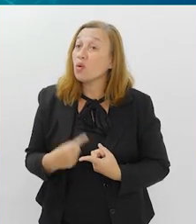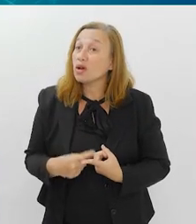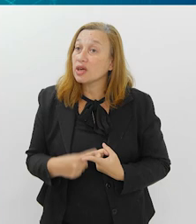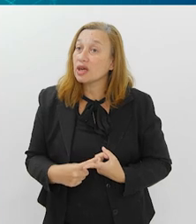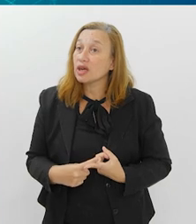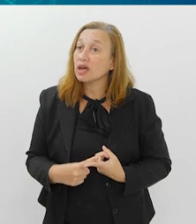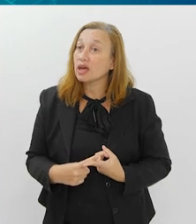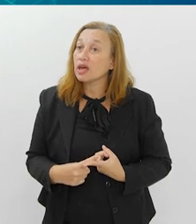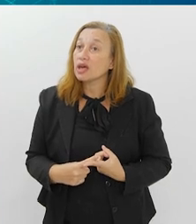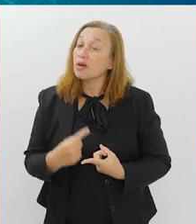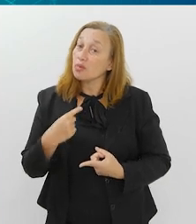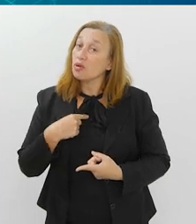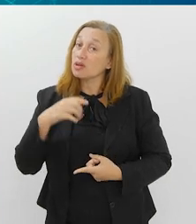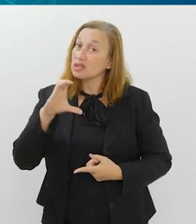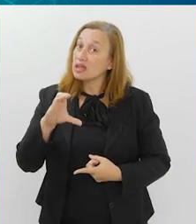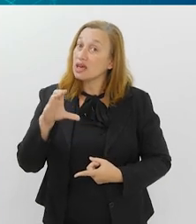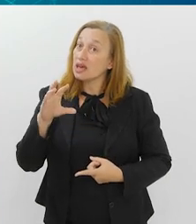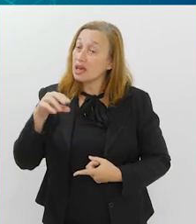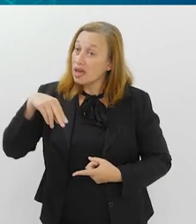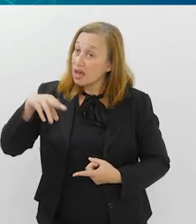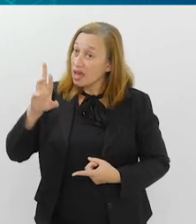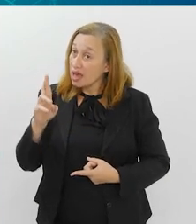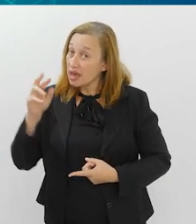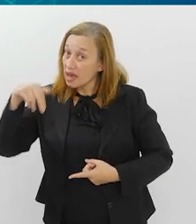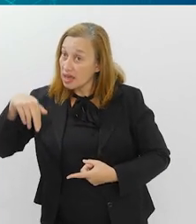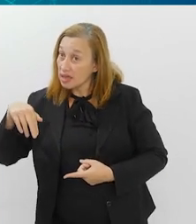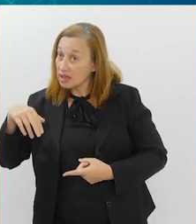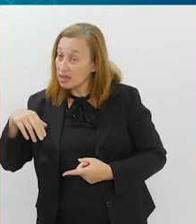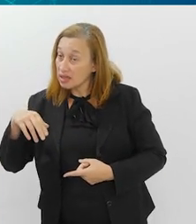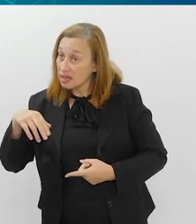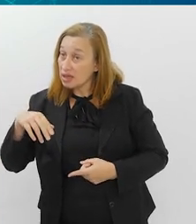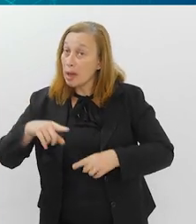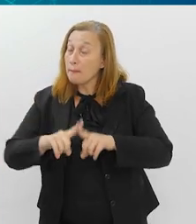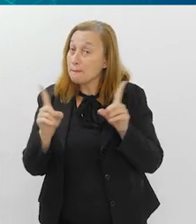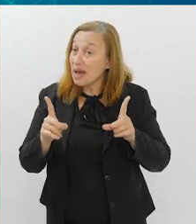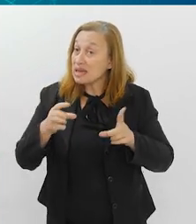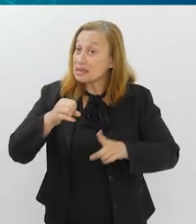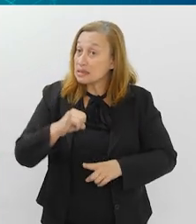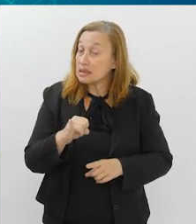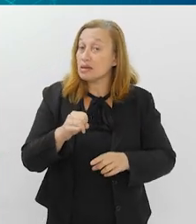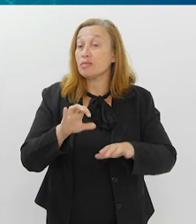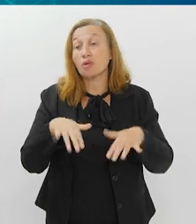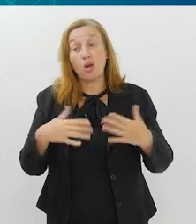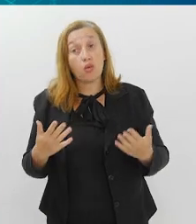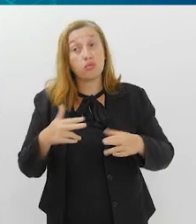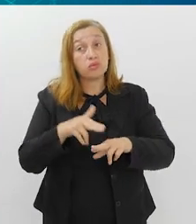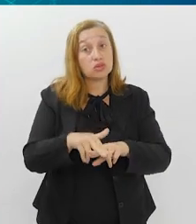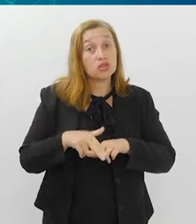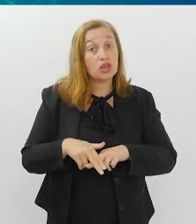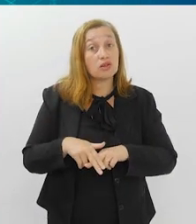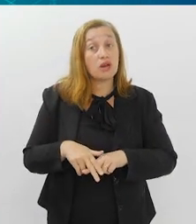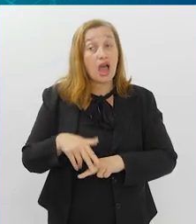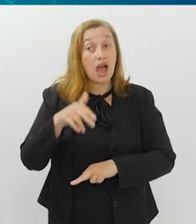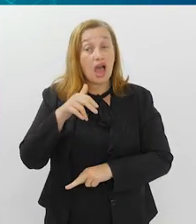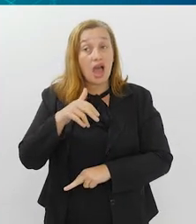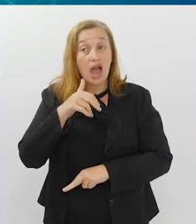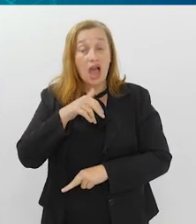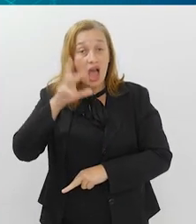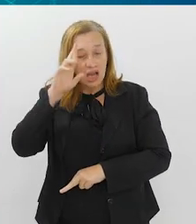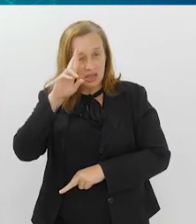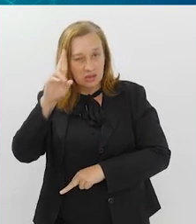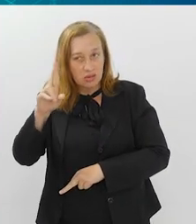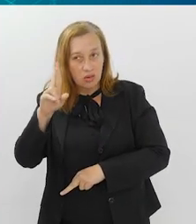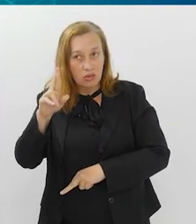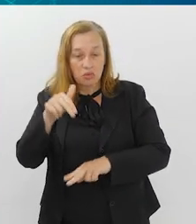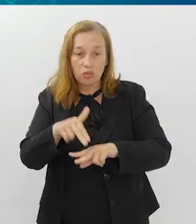Porque eu botei o meu CRM na frente. Mas, se por alguma razão, a senhora, por conta